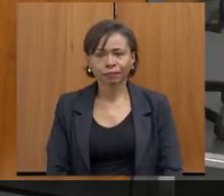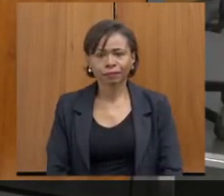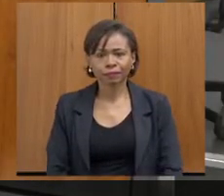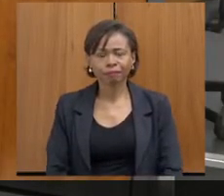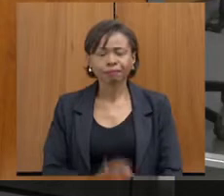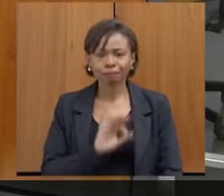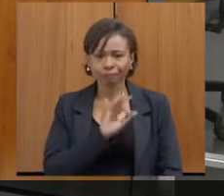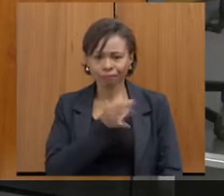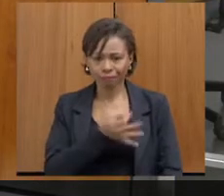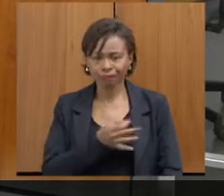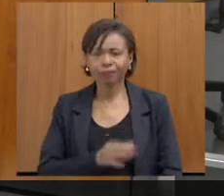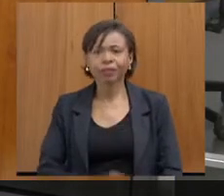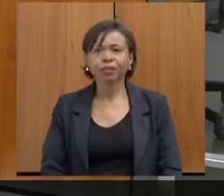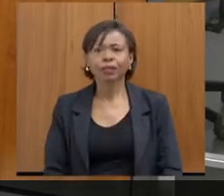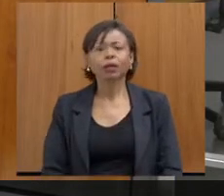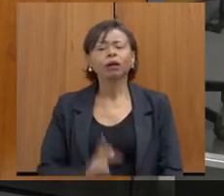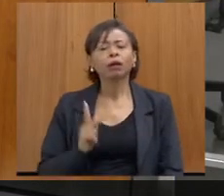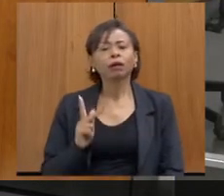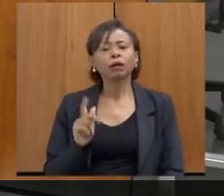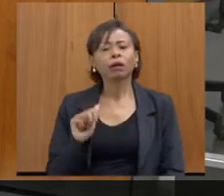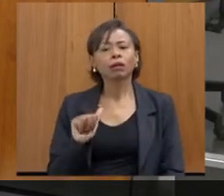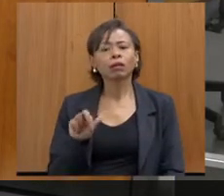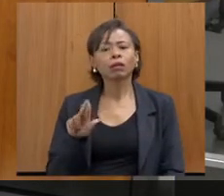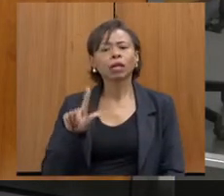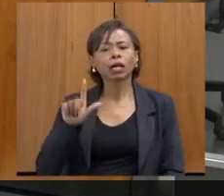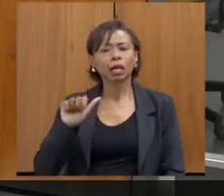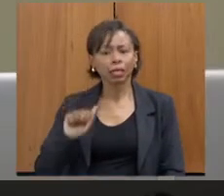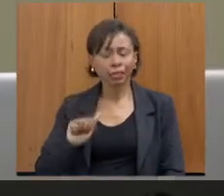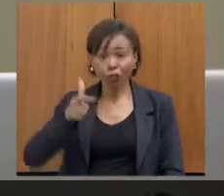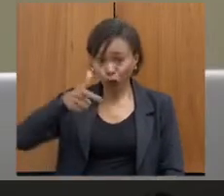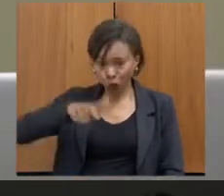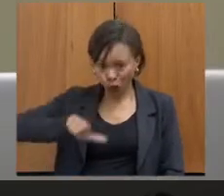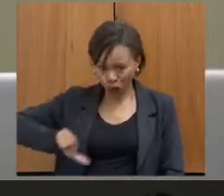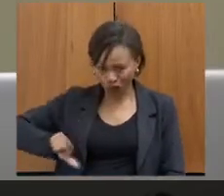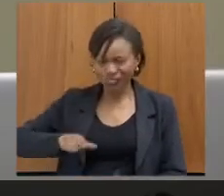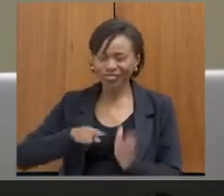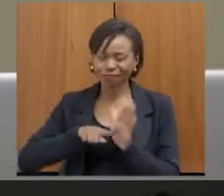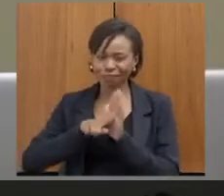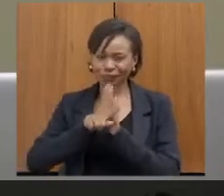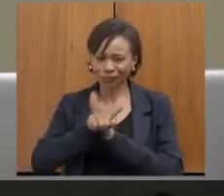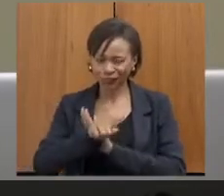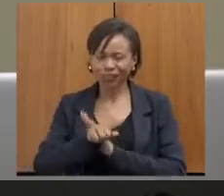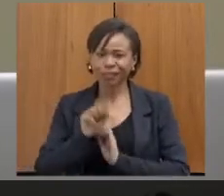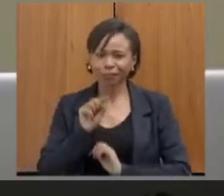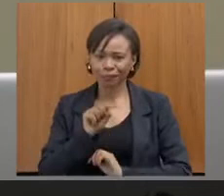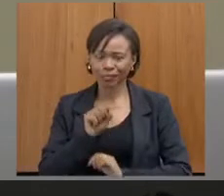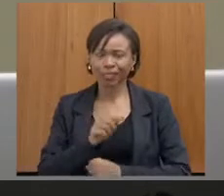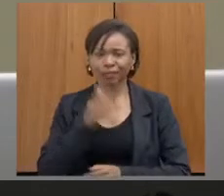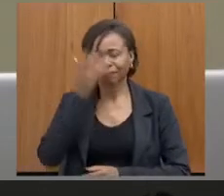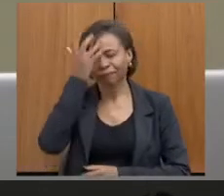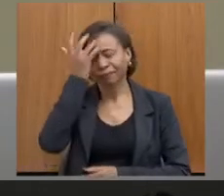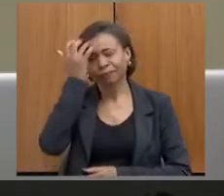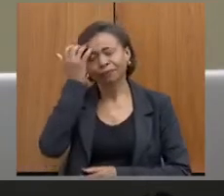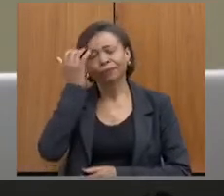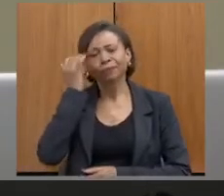Certo, Carla. Carla, vamos fazer mais uma pergunta aqui direto e vamos iniciar agora com você.